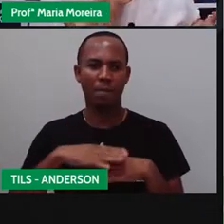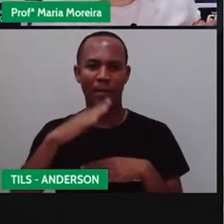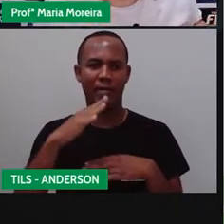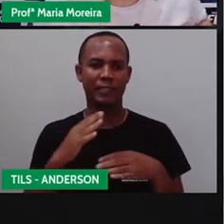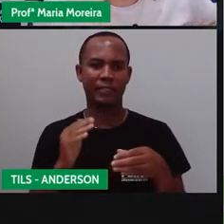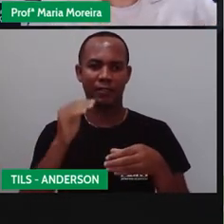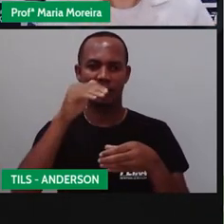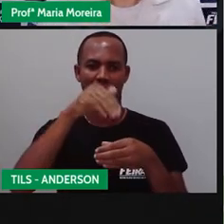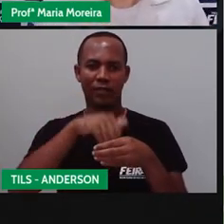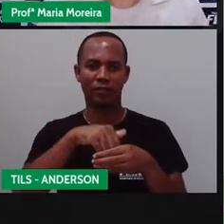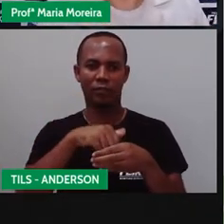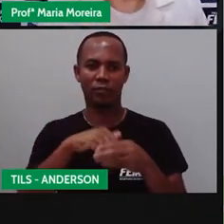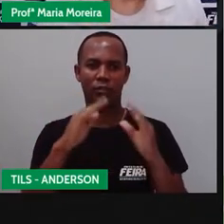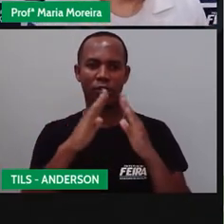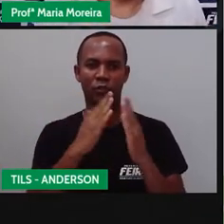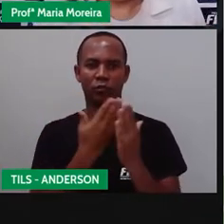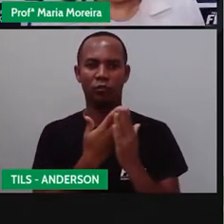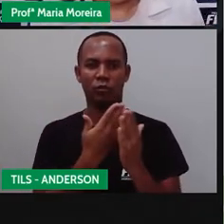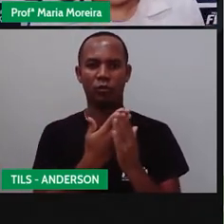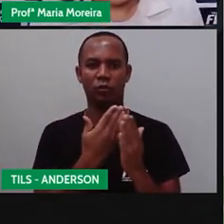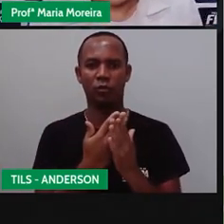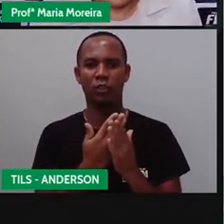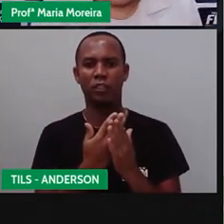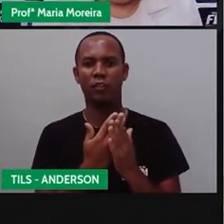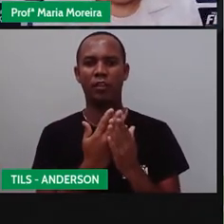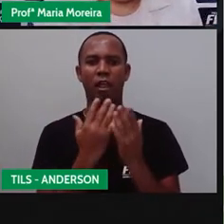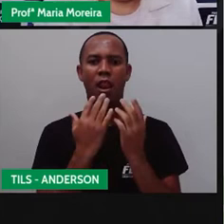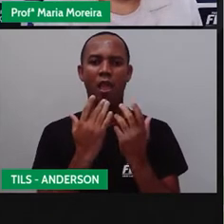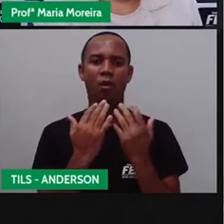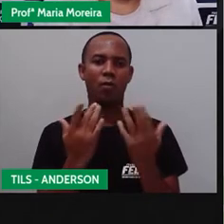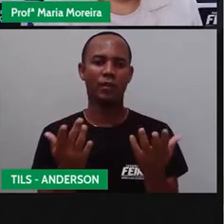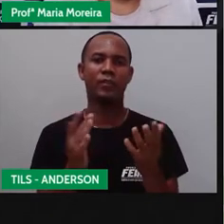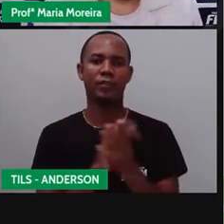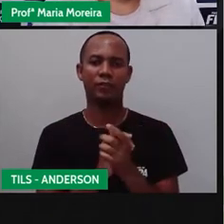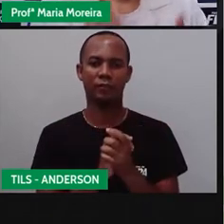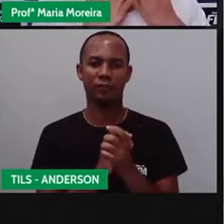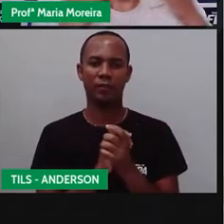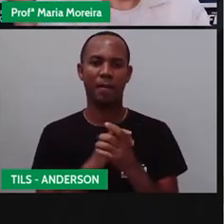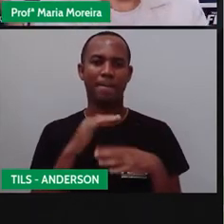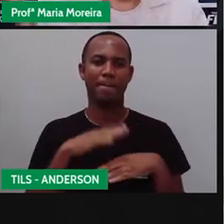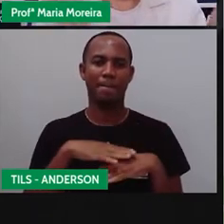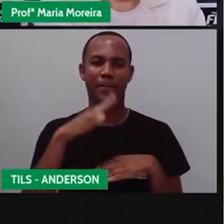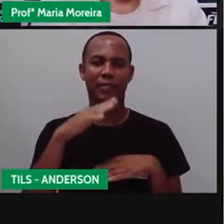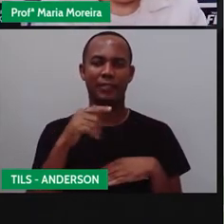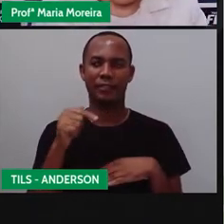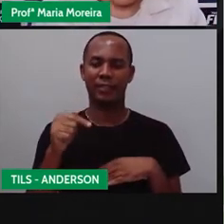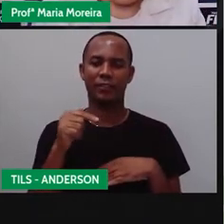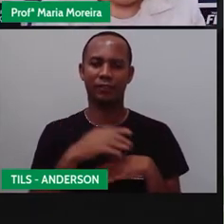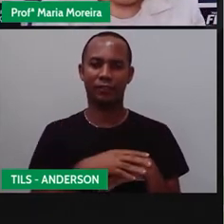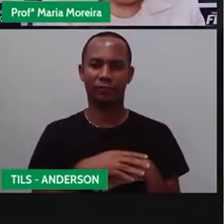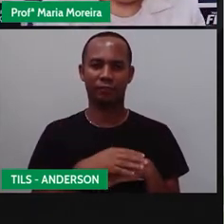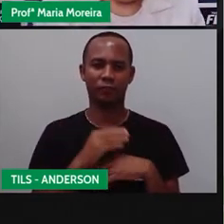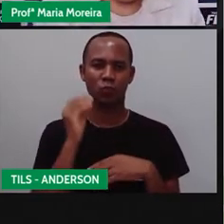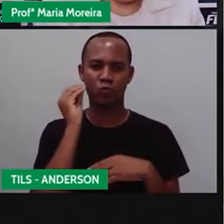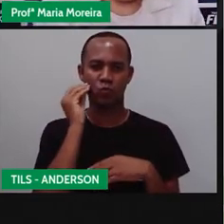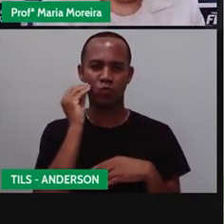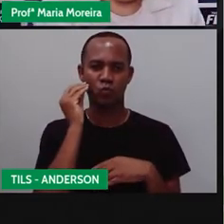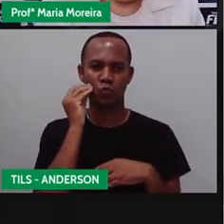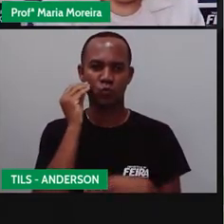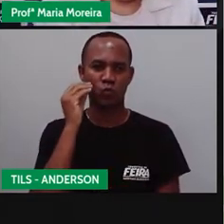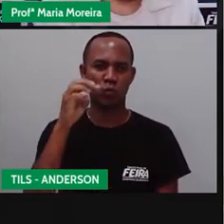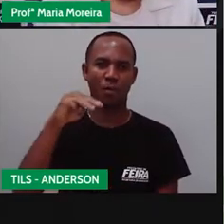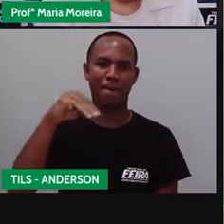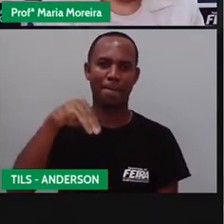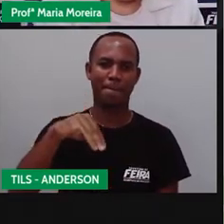aí, né, da aula de linguagem, hoje, dia 6 do mês 7, mais uma vez, um beijo para a Mayara aí, que está fazendo aniversário